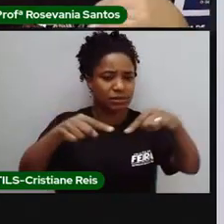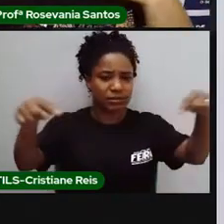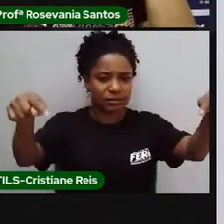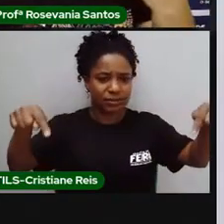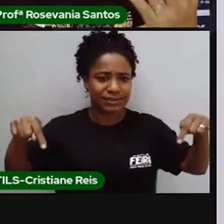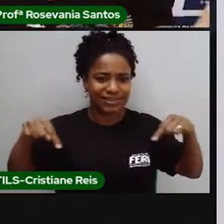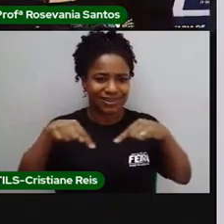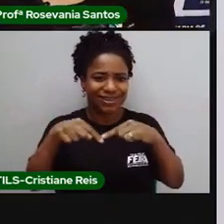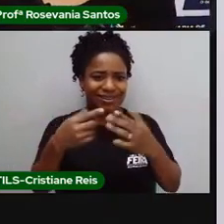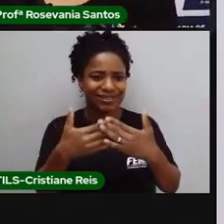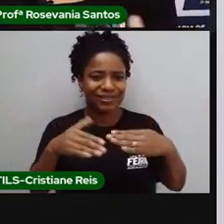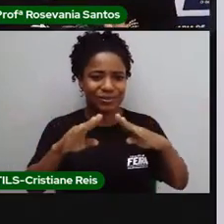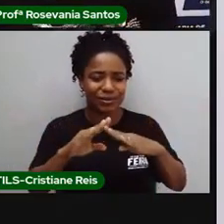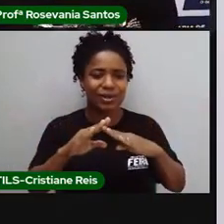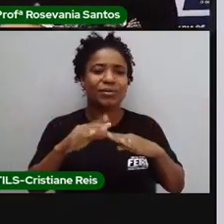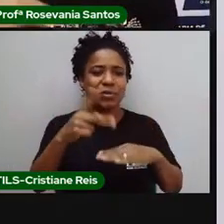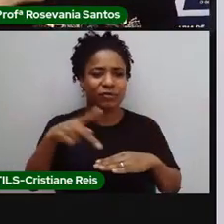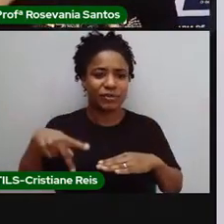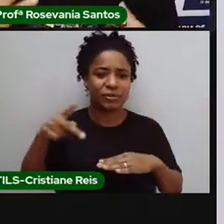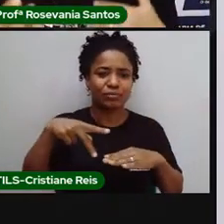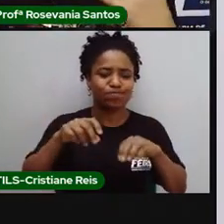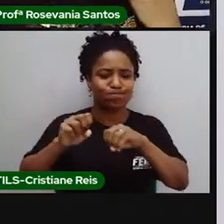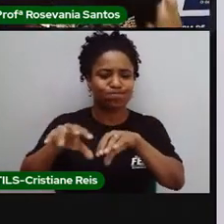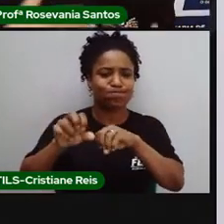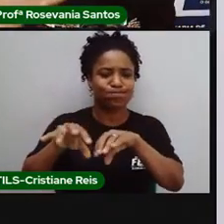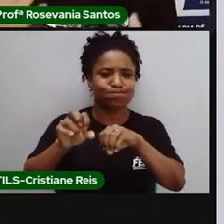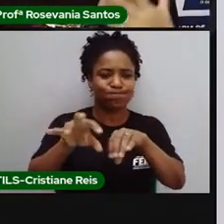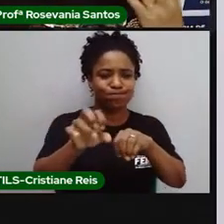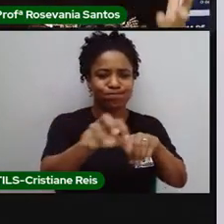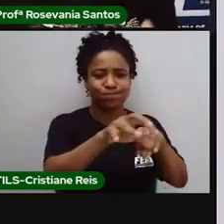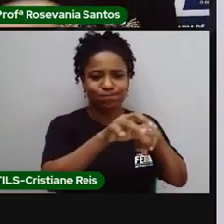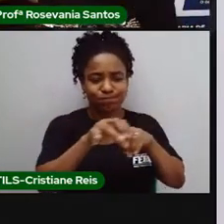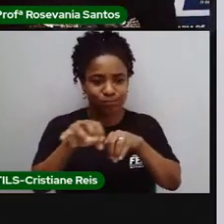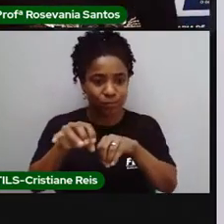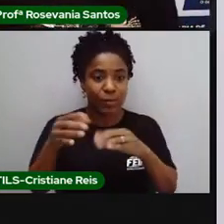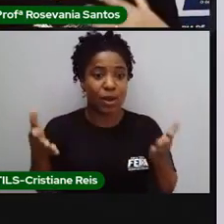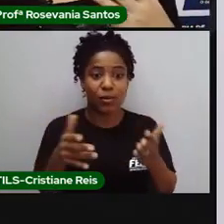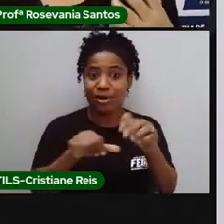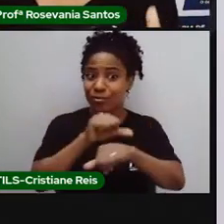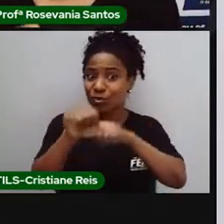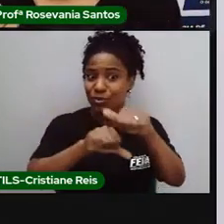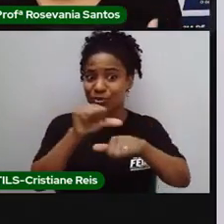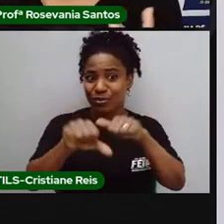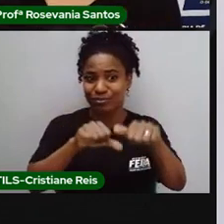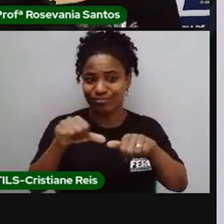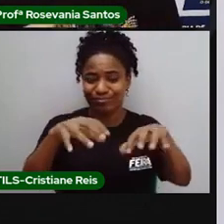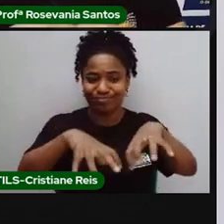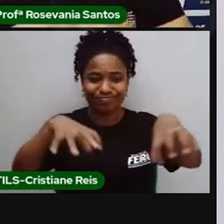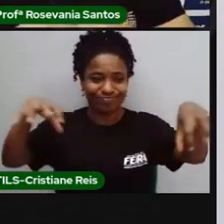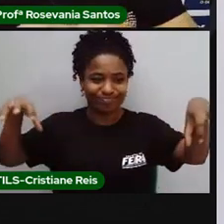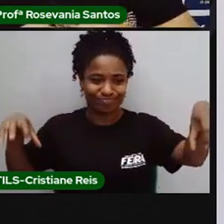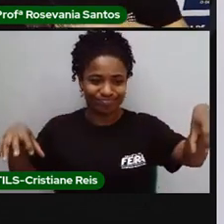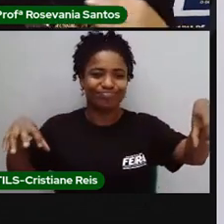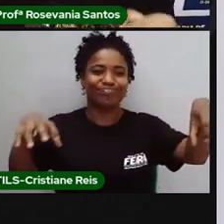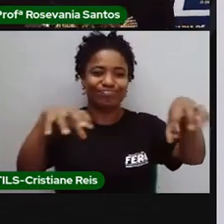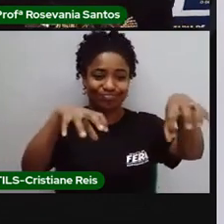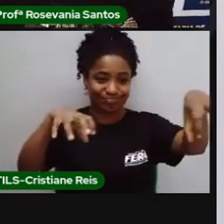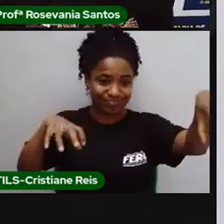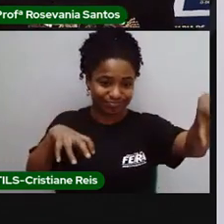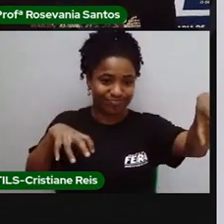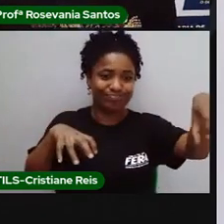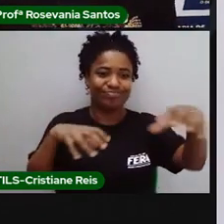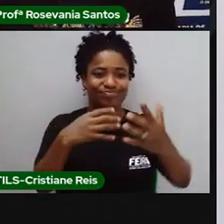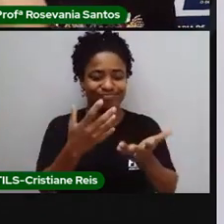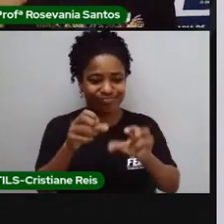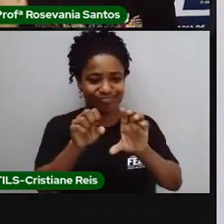gente está tendo aula de forma remota. Então, todas essas novas formas de produzir, essas novas formas que vêm chegando